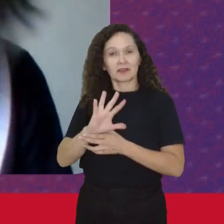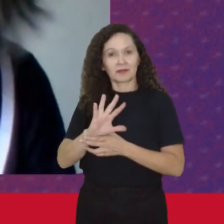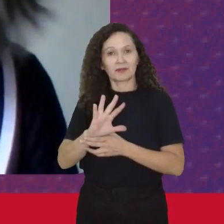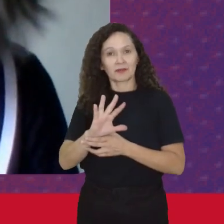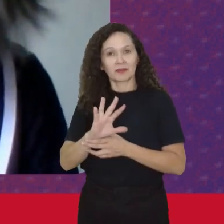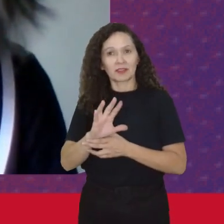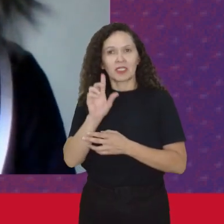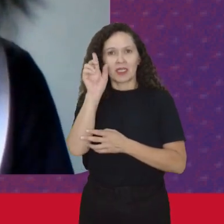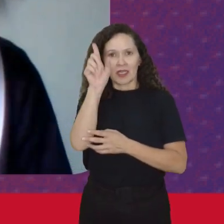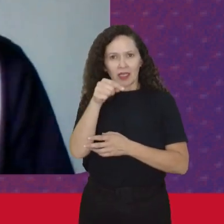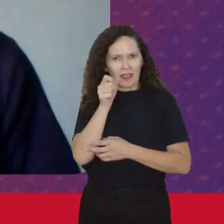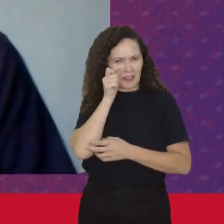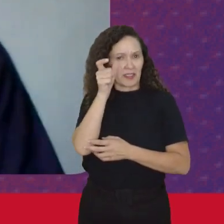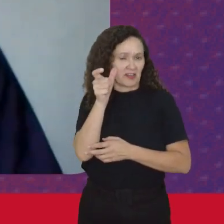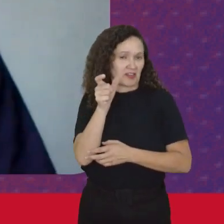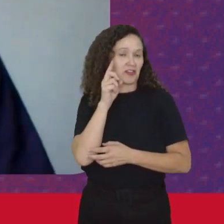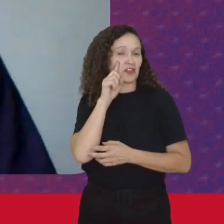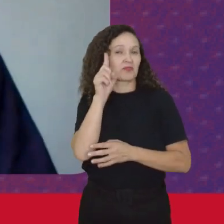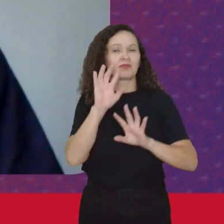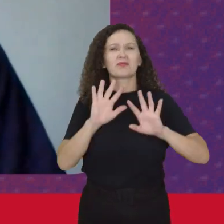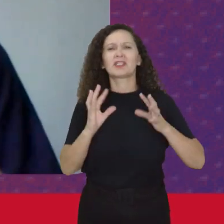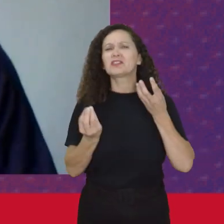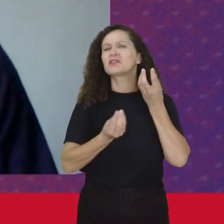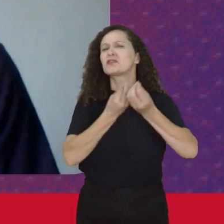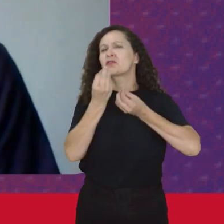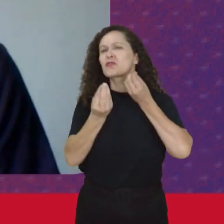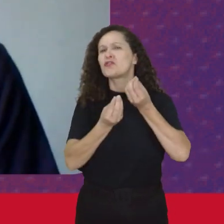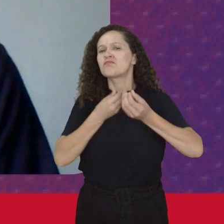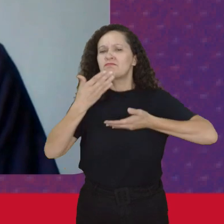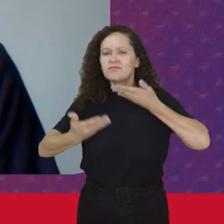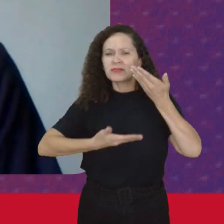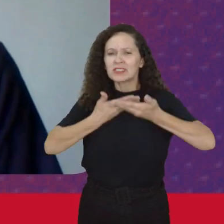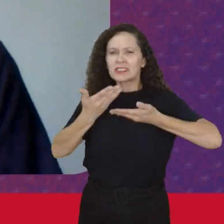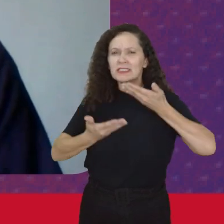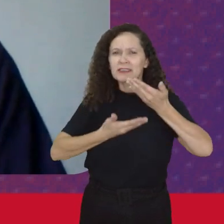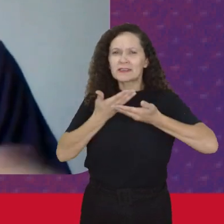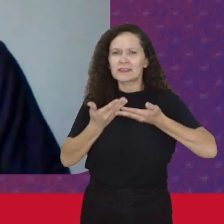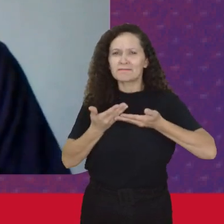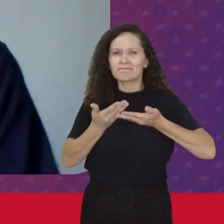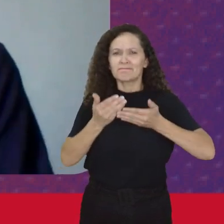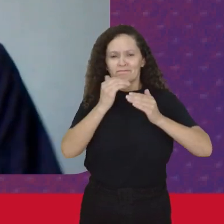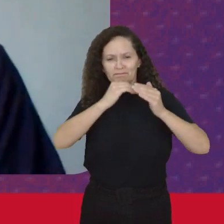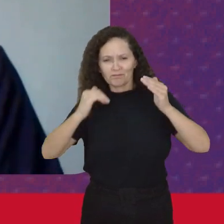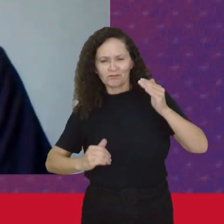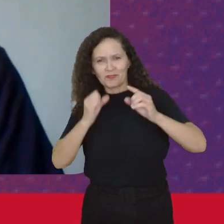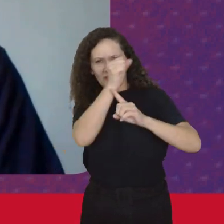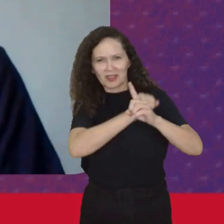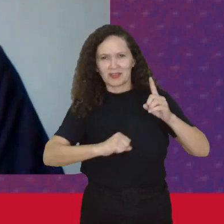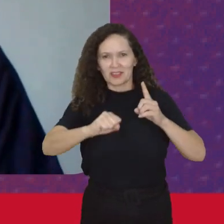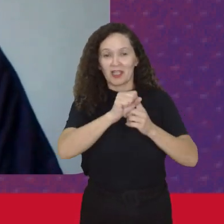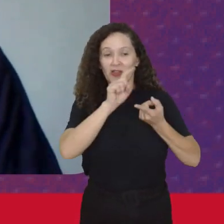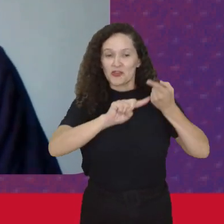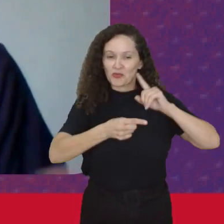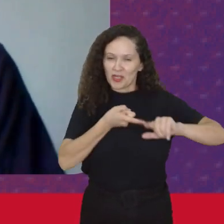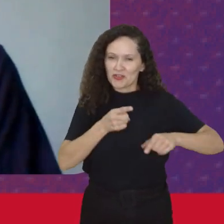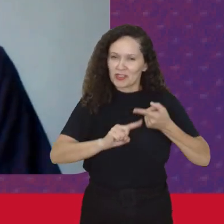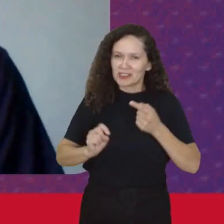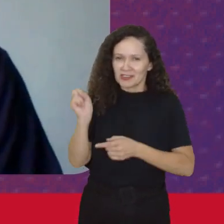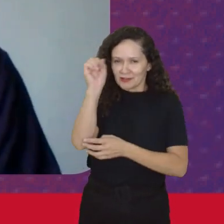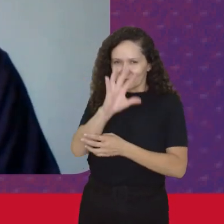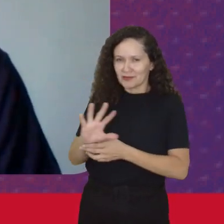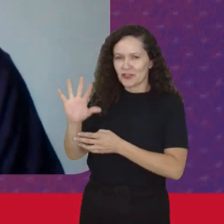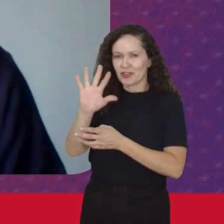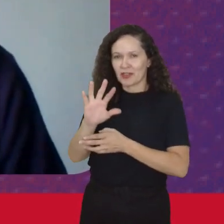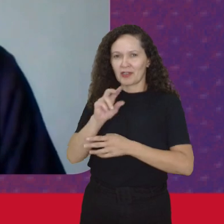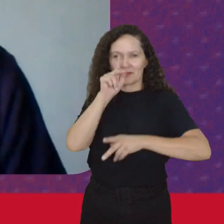Que é uma questão interessante Mas como é que a gente Lida com a horizontalidade Num processo De articulação massiva Num